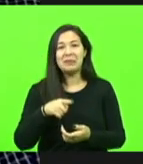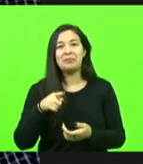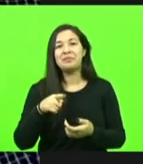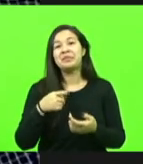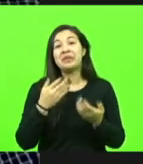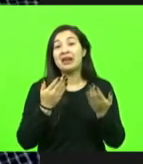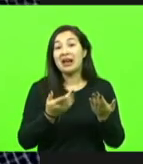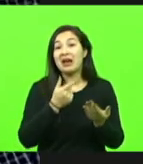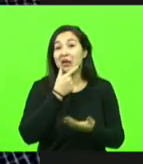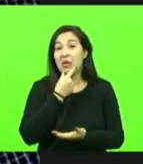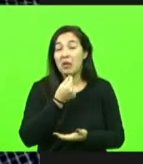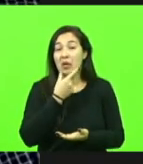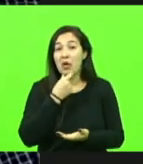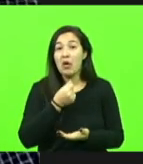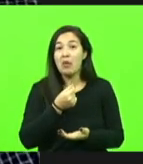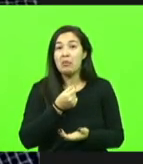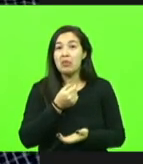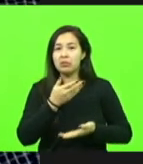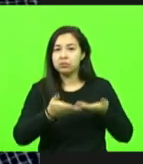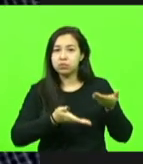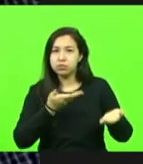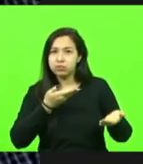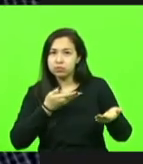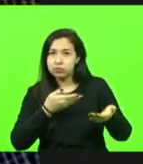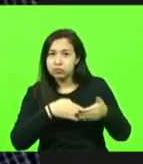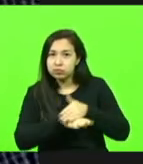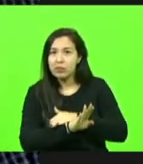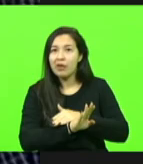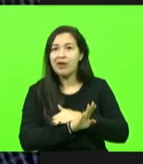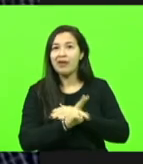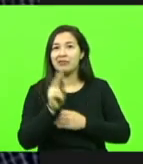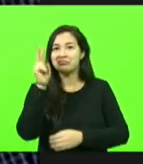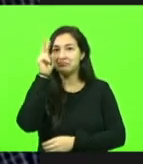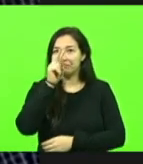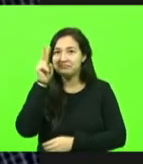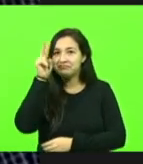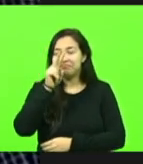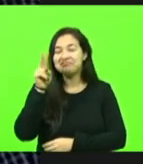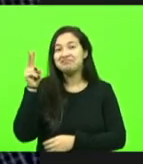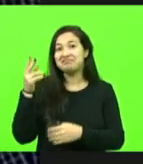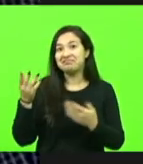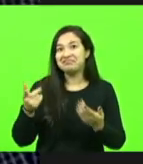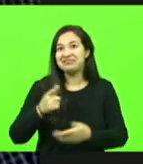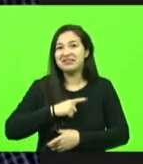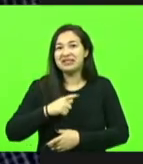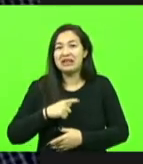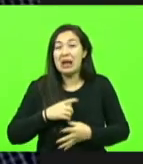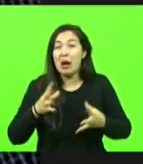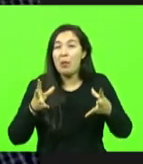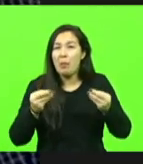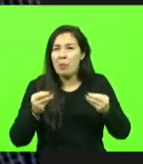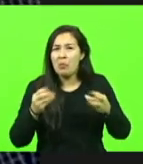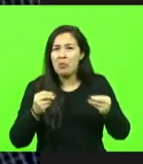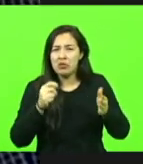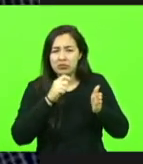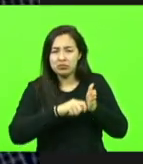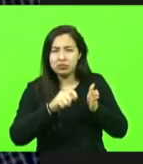que guardou muito essa história e acredito tem muita coisa escrita do